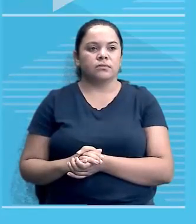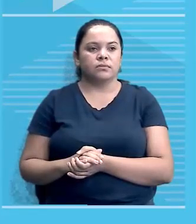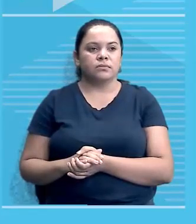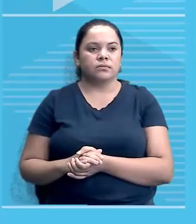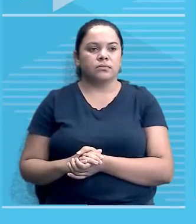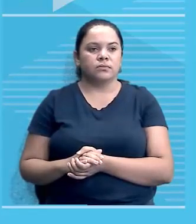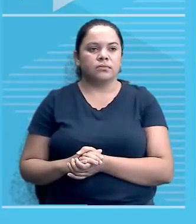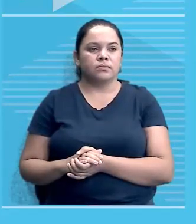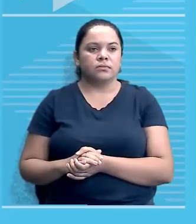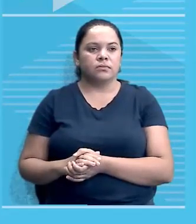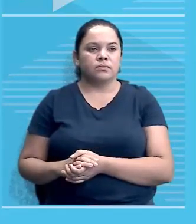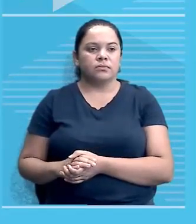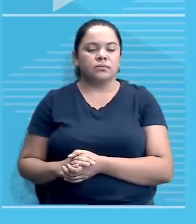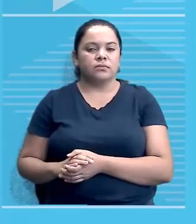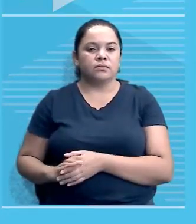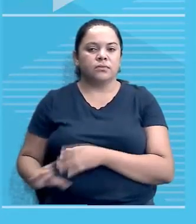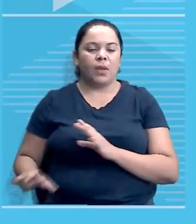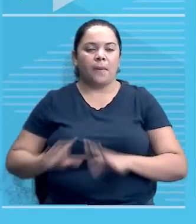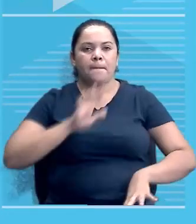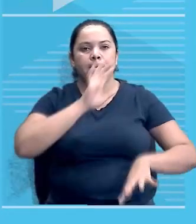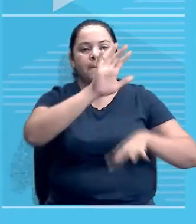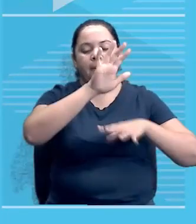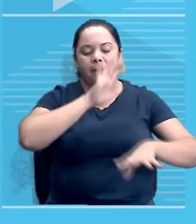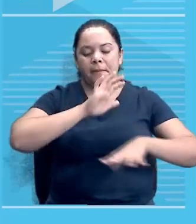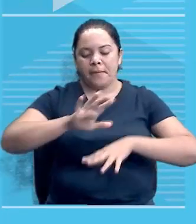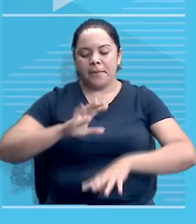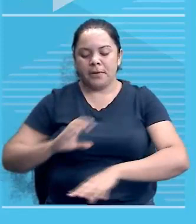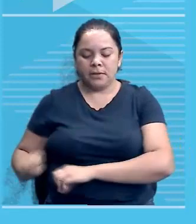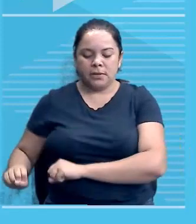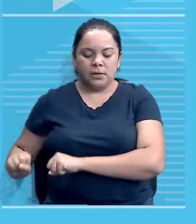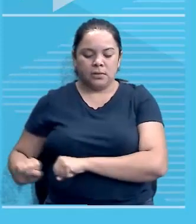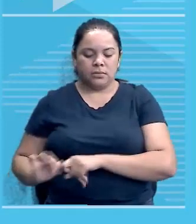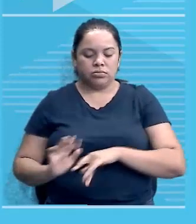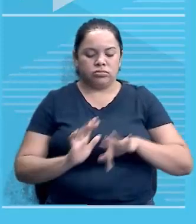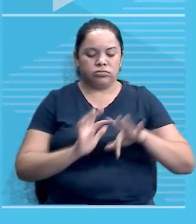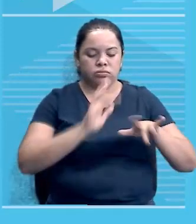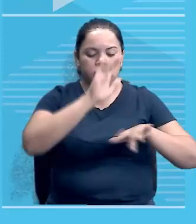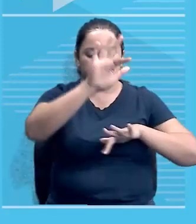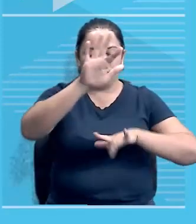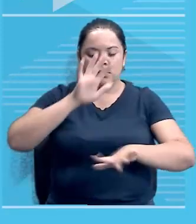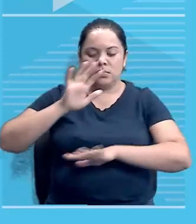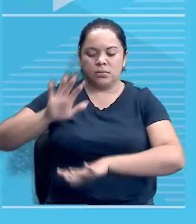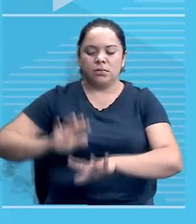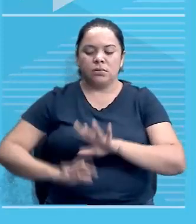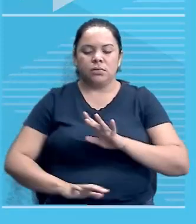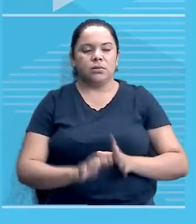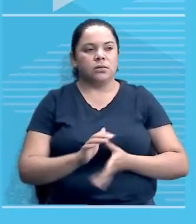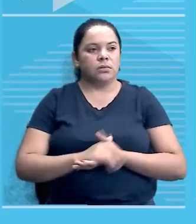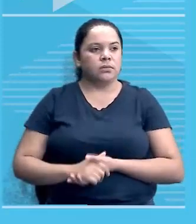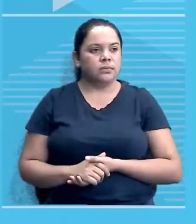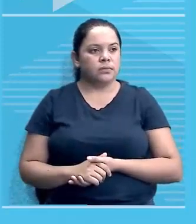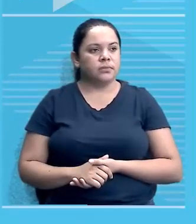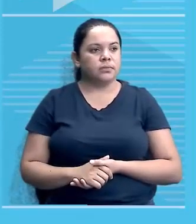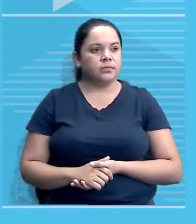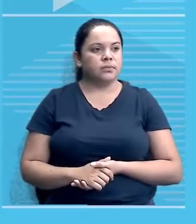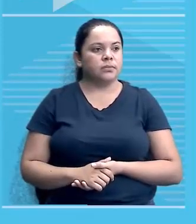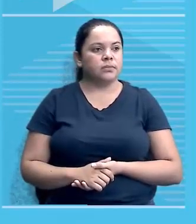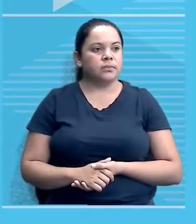regiões do globo, né? No caso aqui, a Itália, em relação à Líbia.